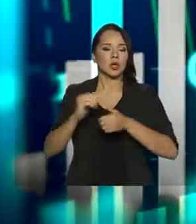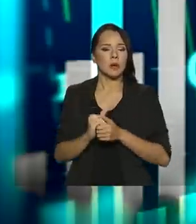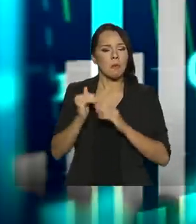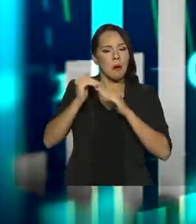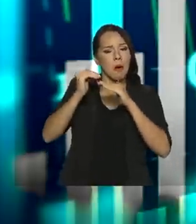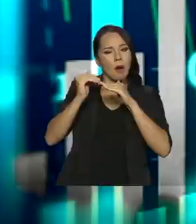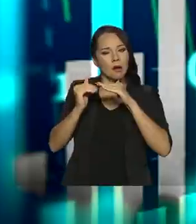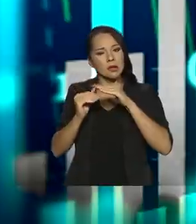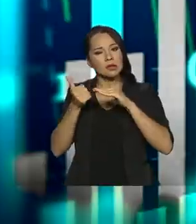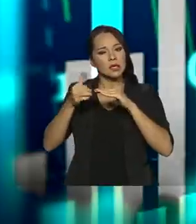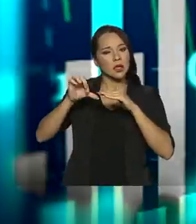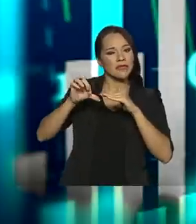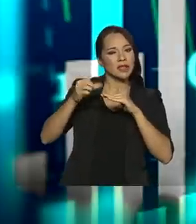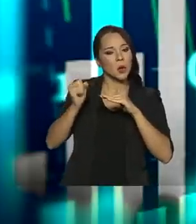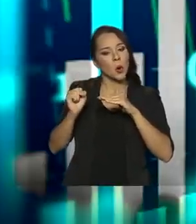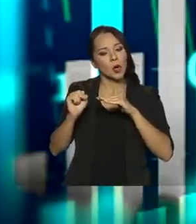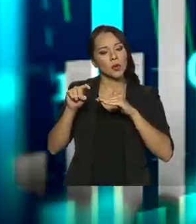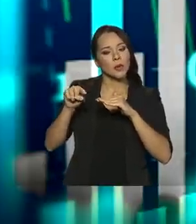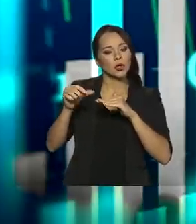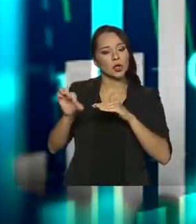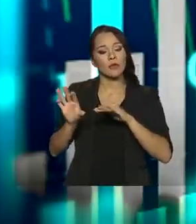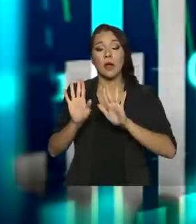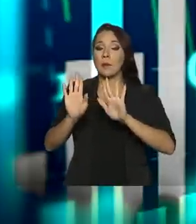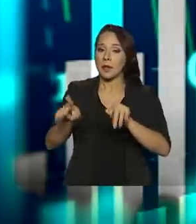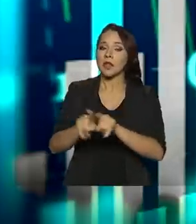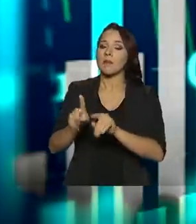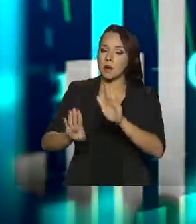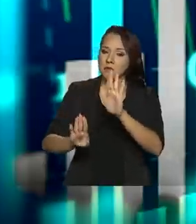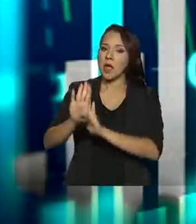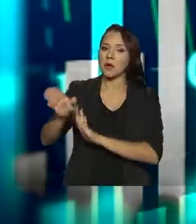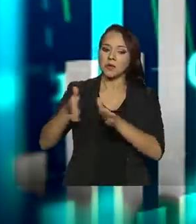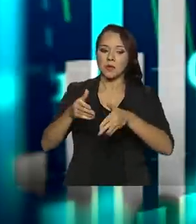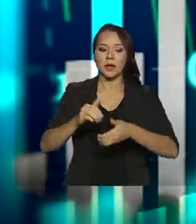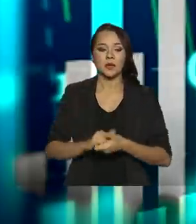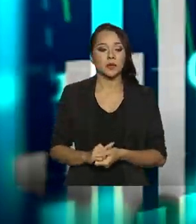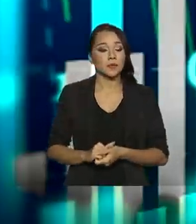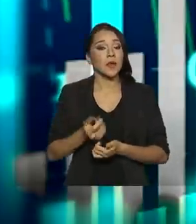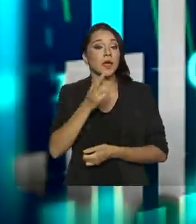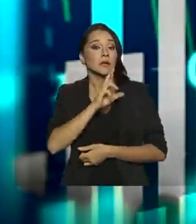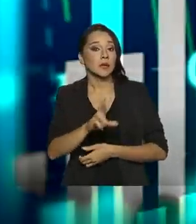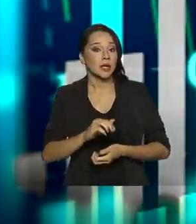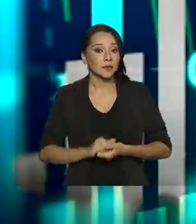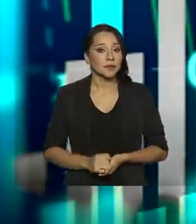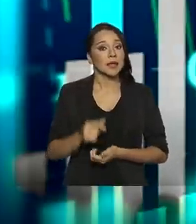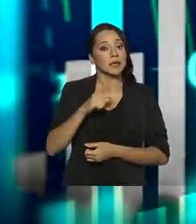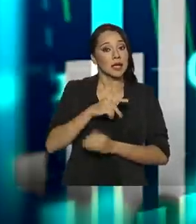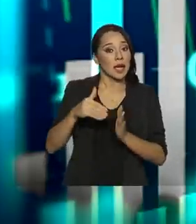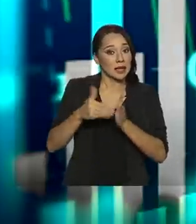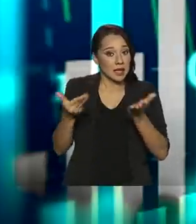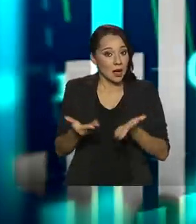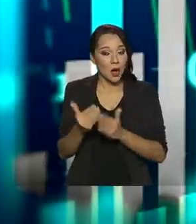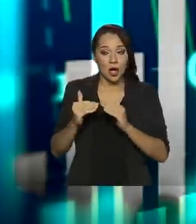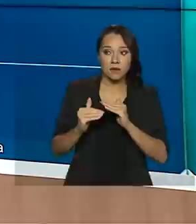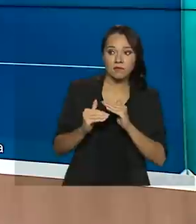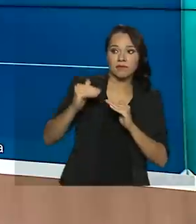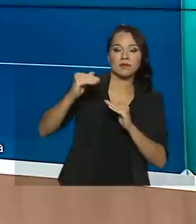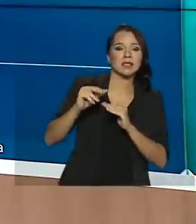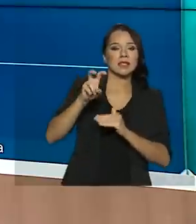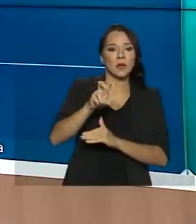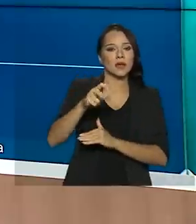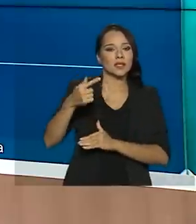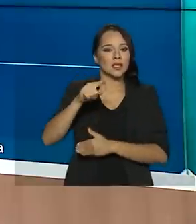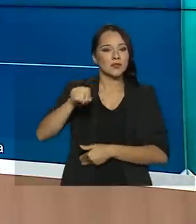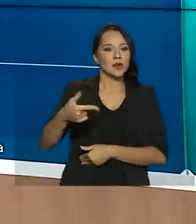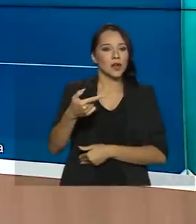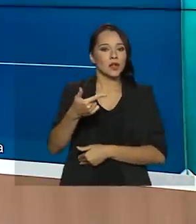ficando um pouquinho abaixo, 198,9, mas também um recorde para o período. Resultado, temos até agora um superávit de 57